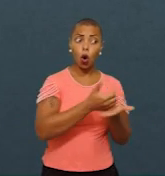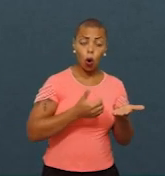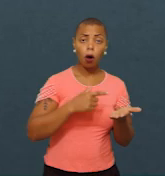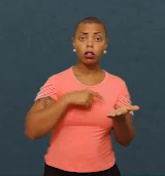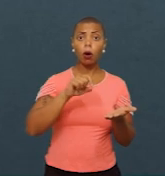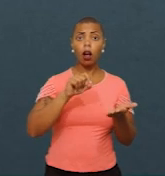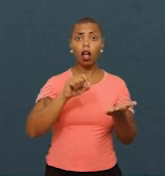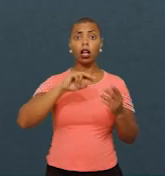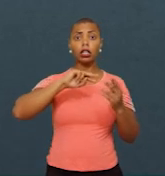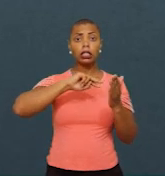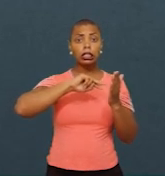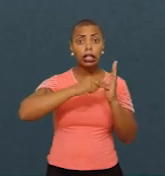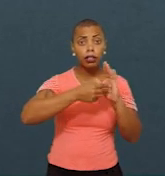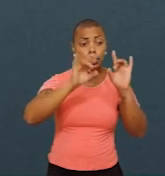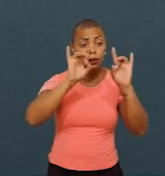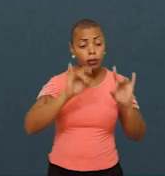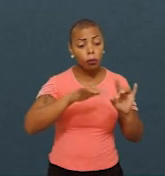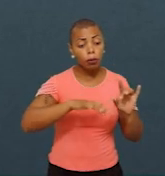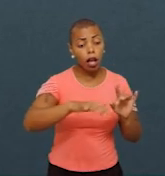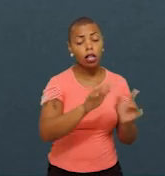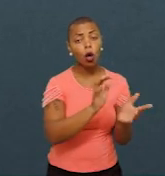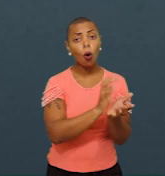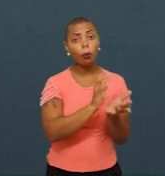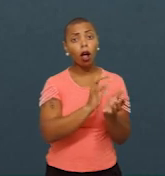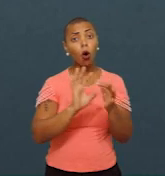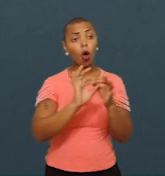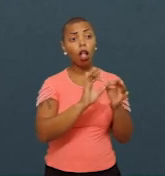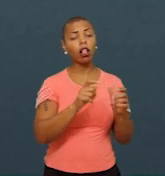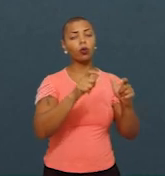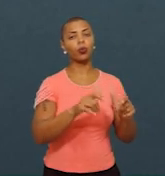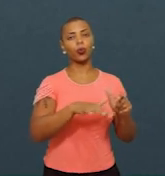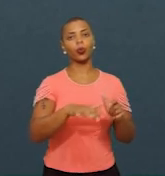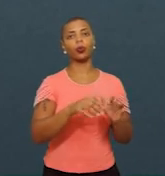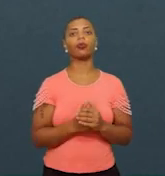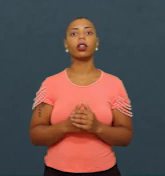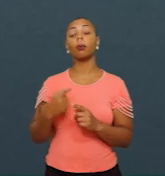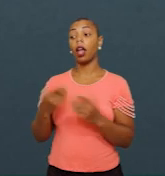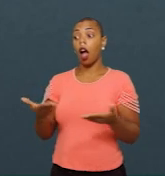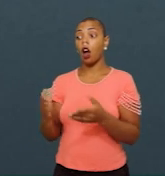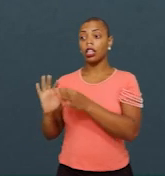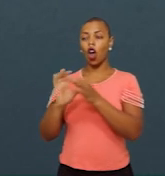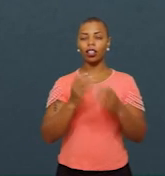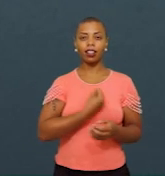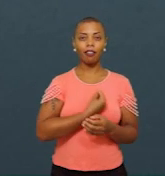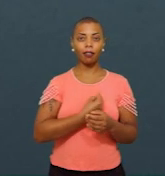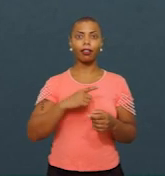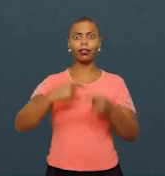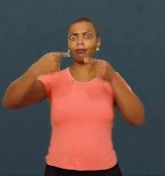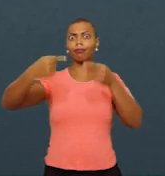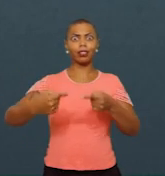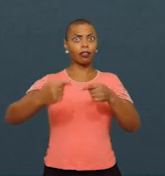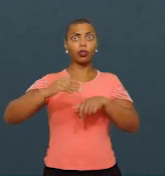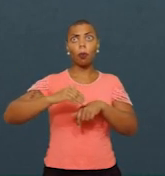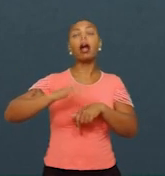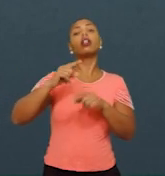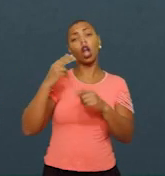significado específico para aquela comunidade, para aquele contexto local. Diante do contexto que a gente está vivendo, mais desafiador do que o habitual, que já